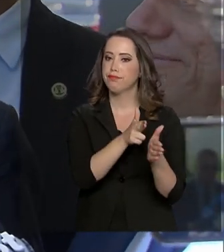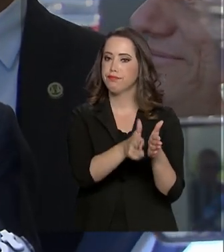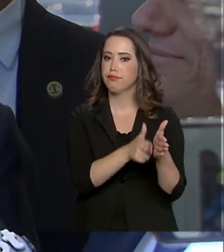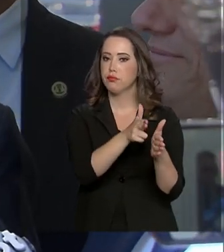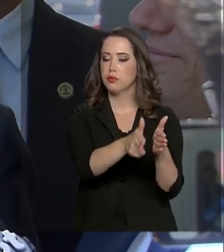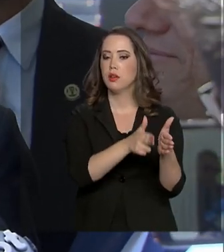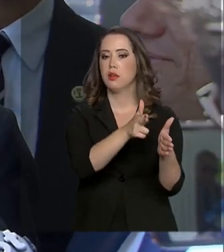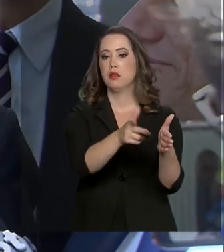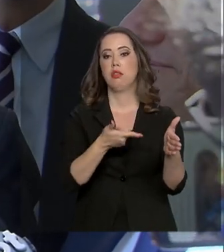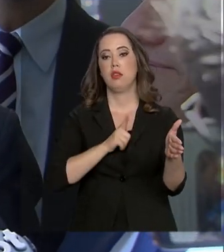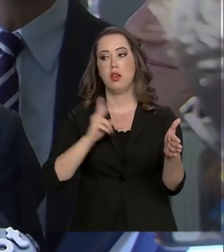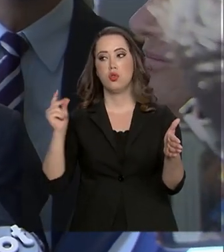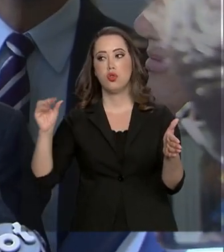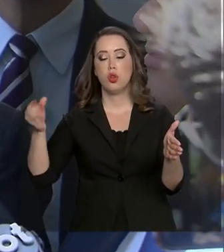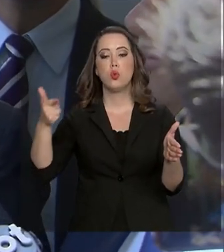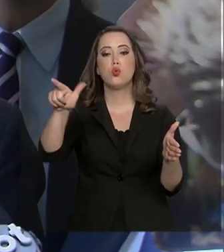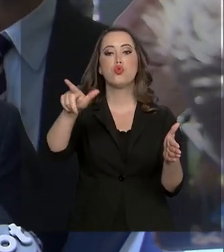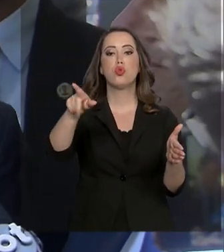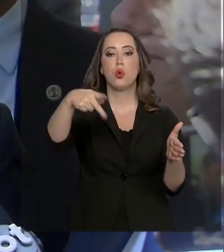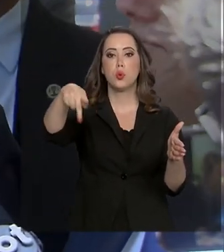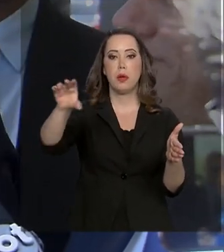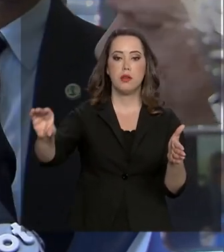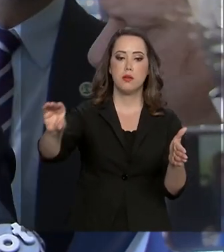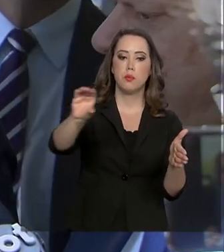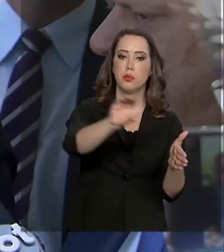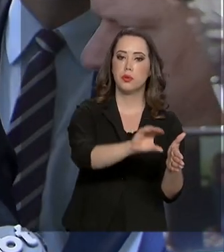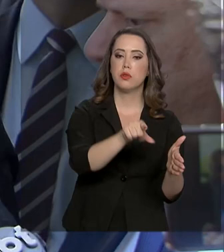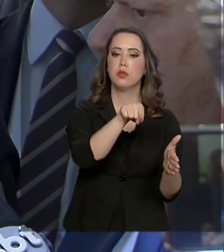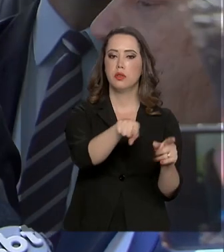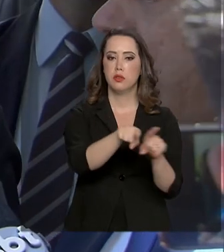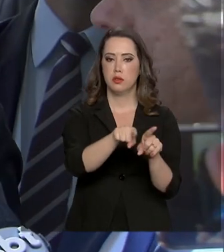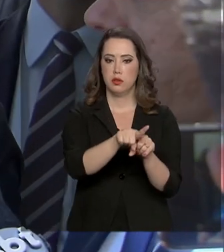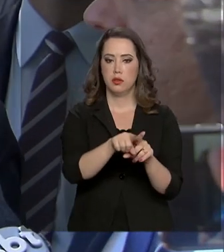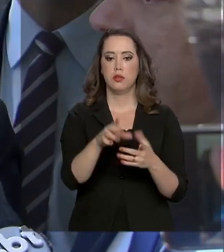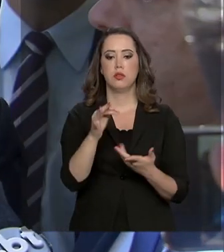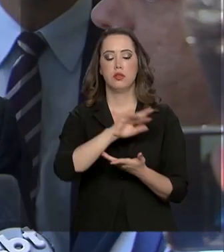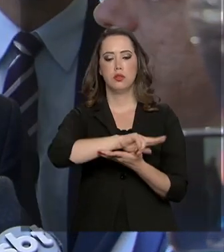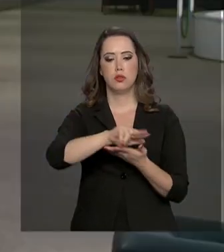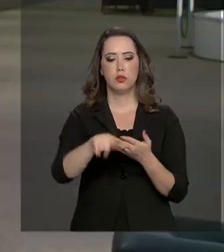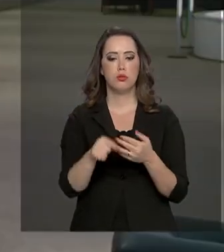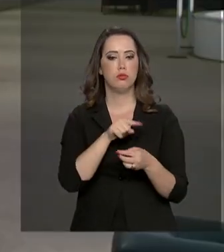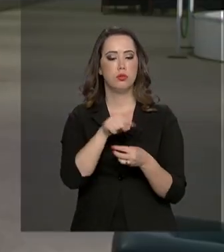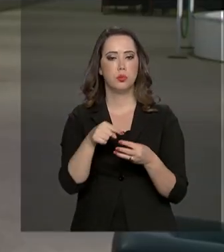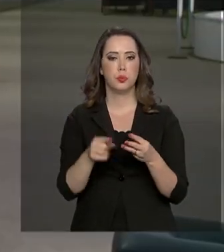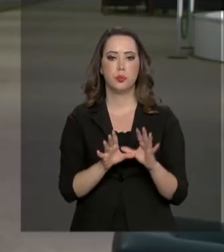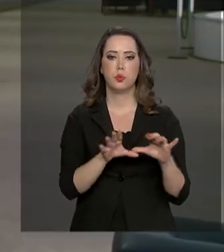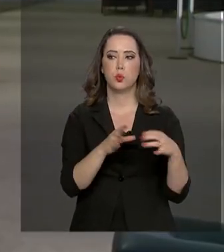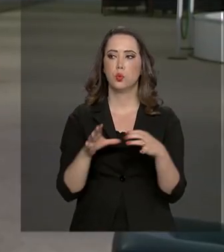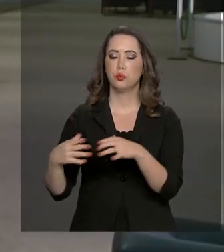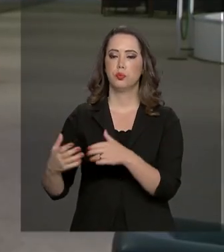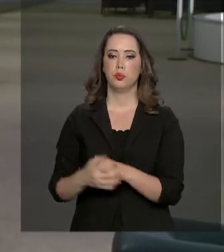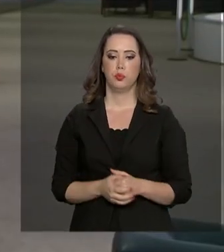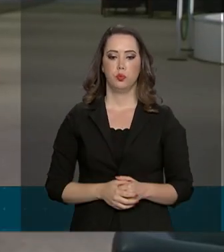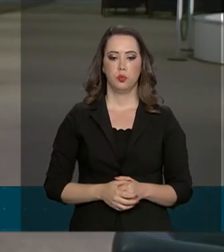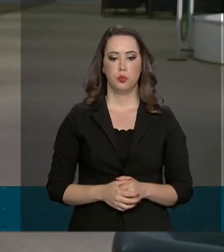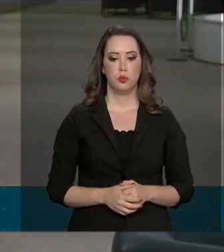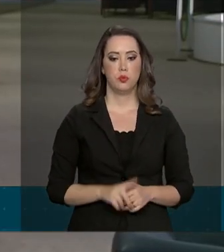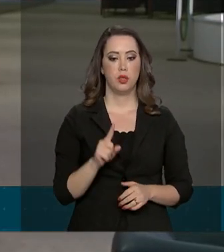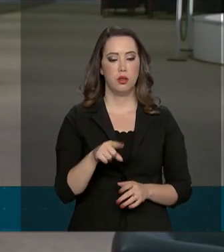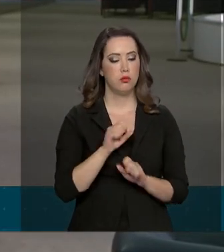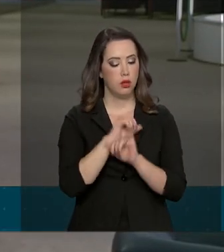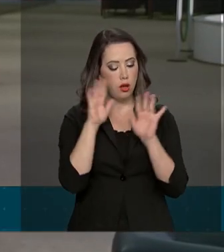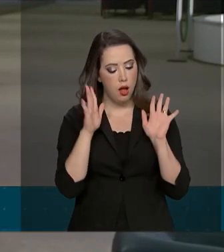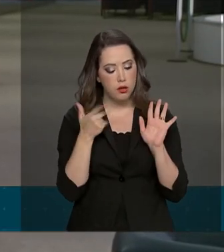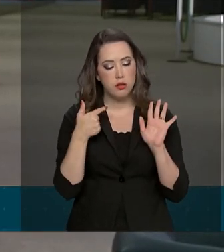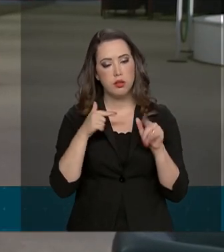recurso de fora prometido para nós. Temos aqui o ferroeste, fiol e a trandolicina. O presidente deixou claro que está trabalhando